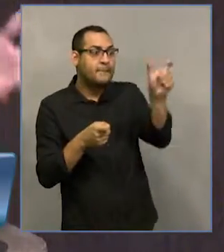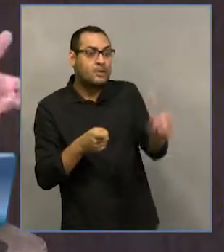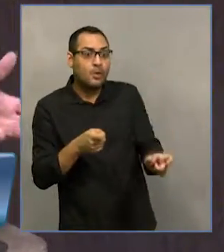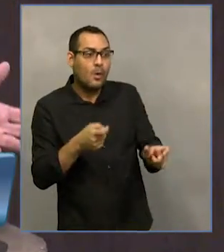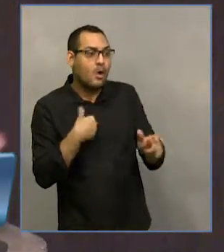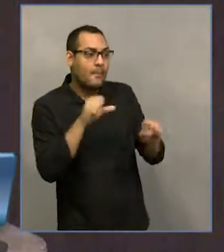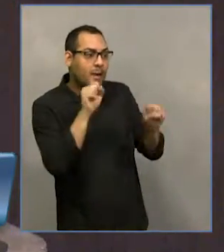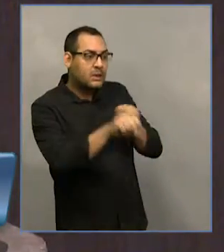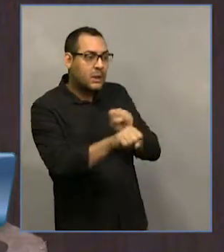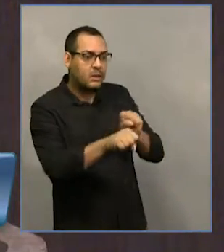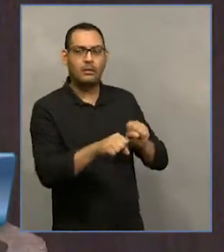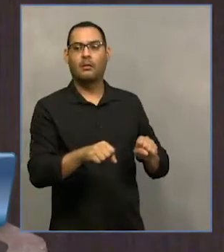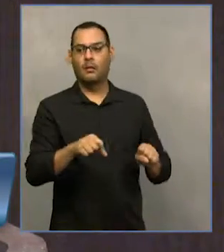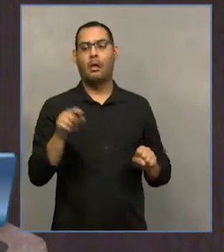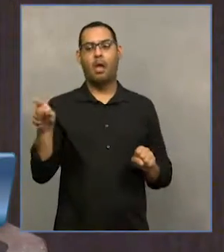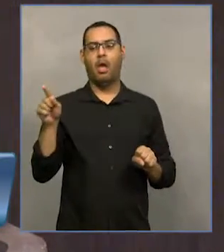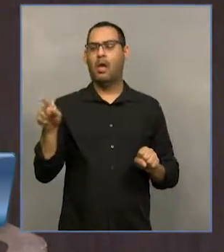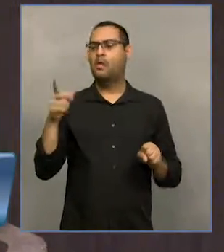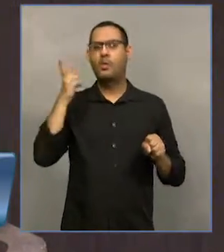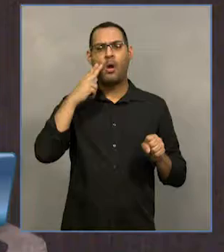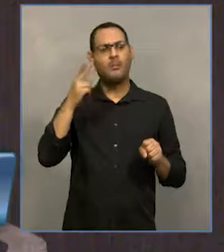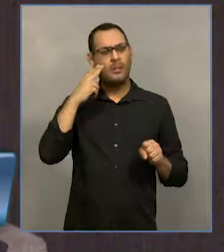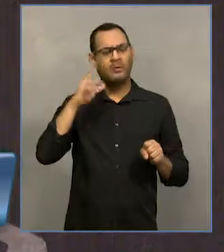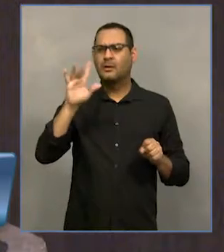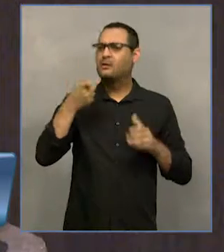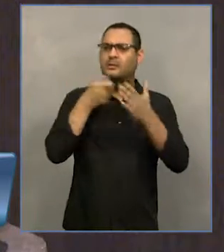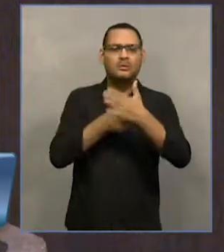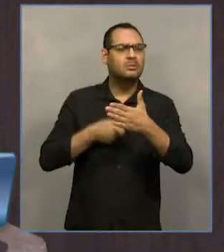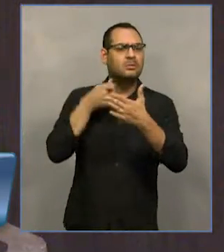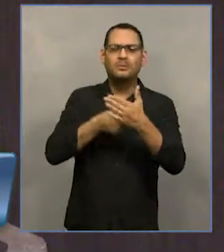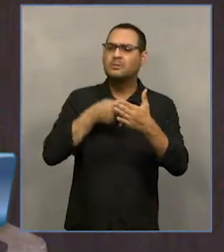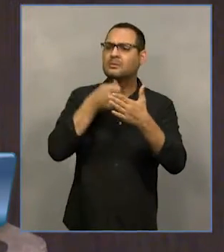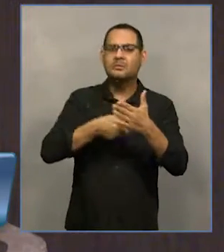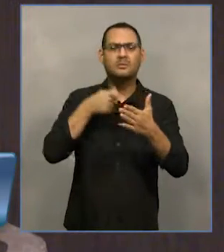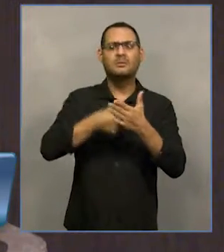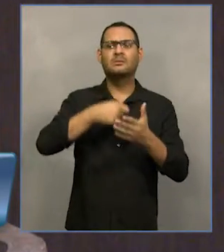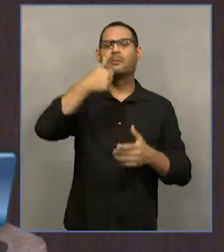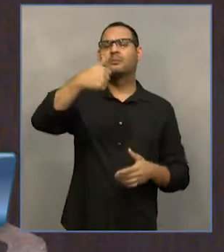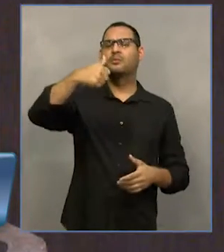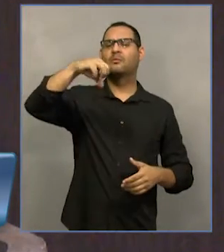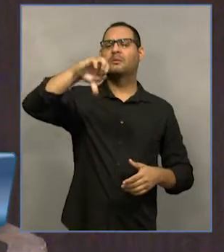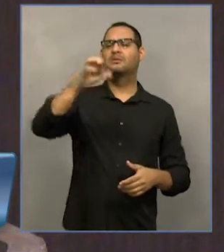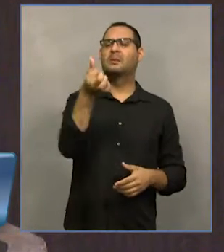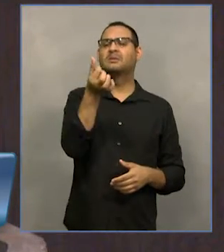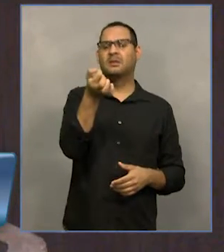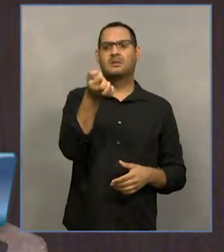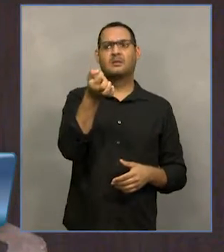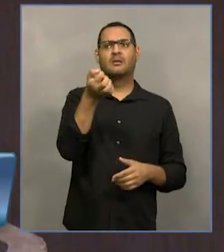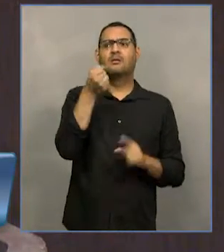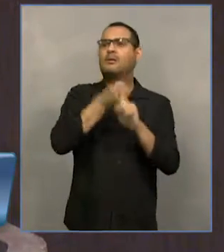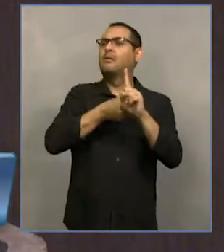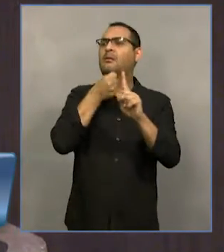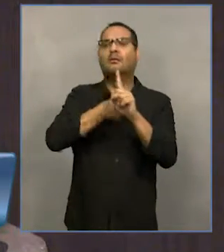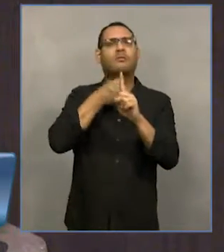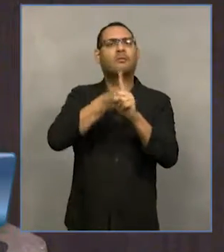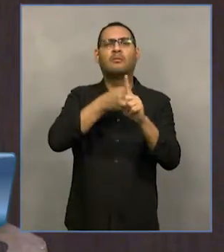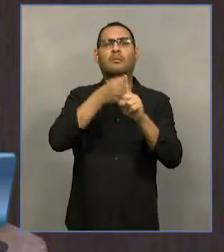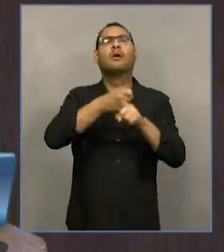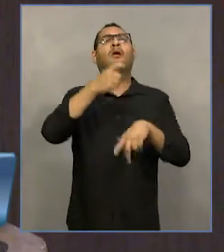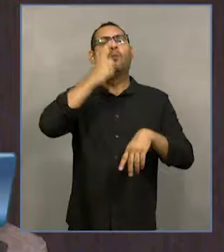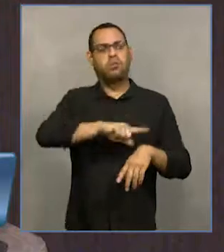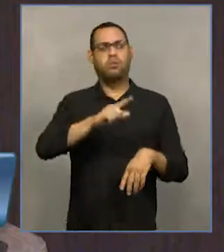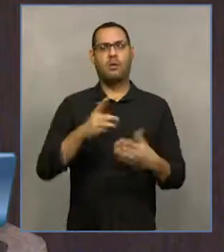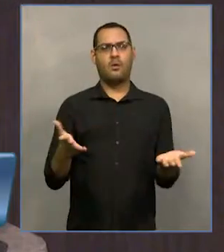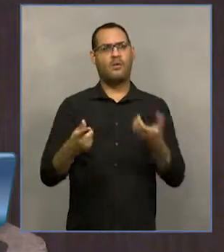uma luta muito grande no Brasil, desde os anos 60, para que a justiça comum fosse a justiça onde esses crimes fossem processados. Portanto, nós não